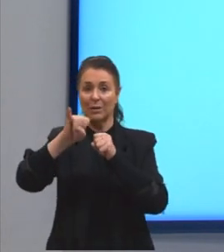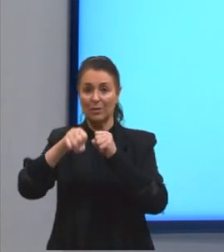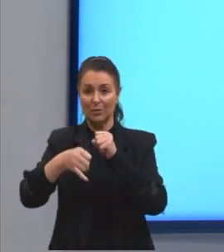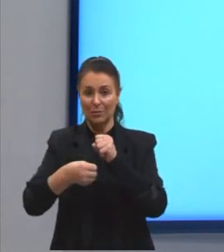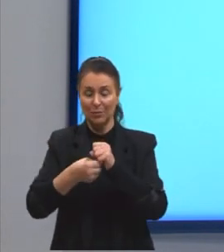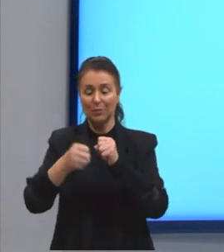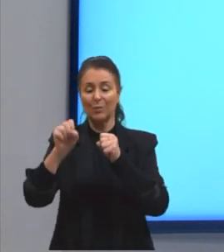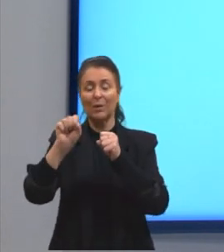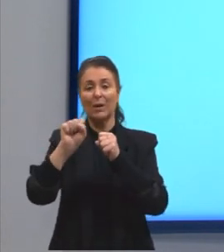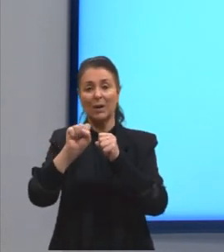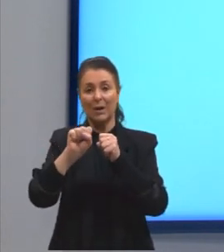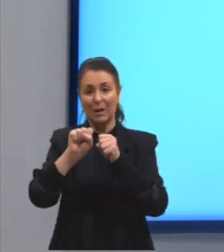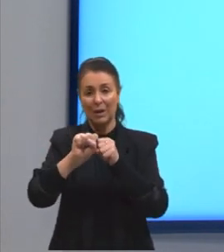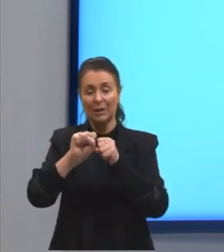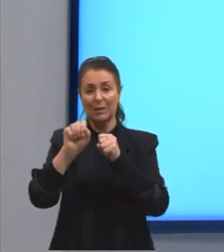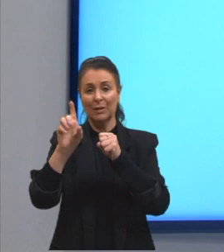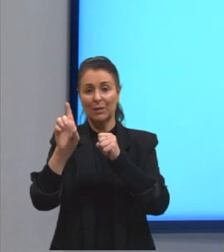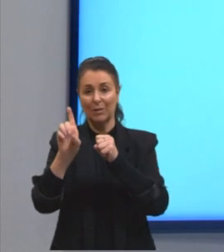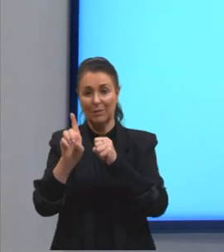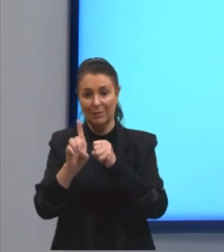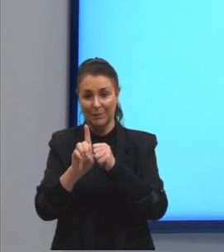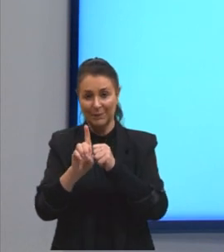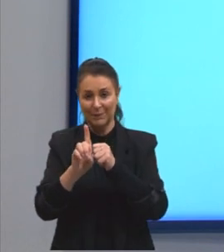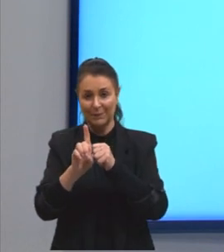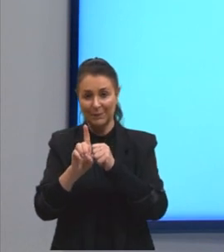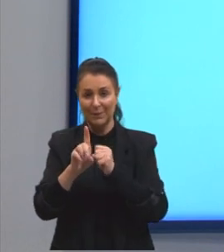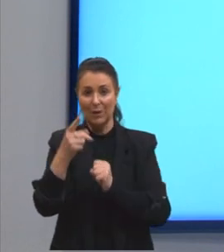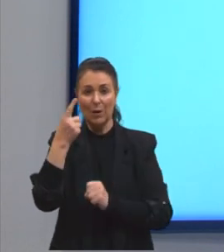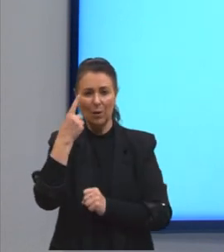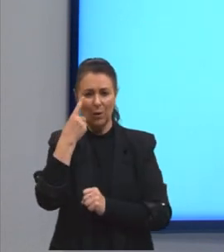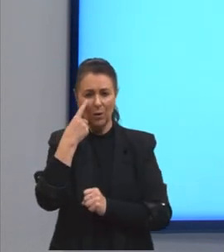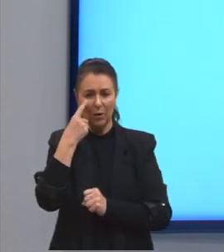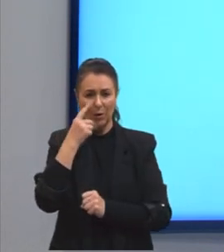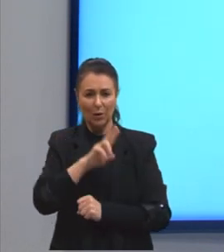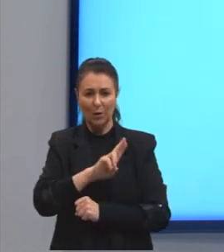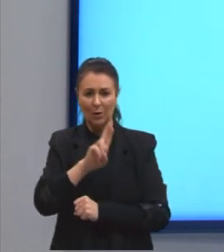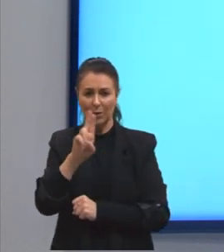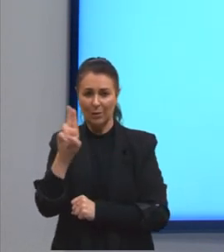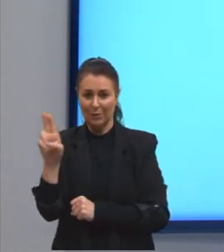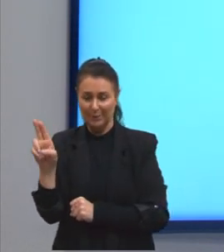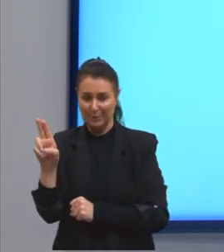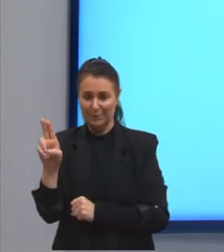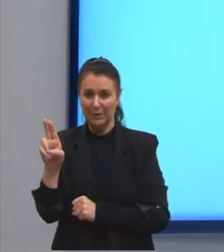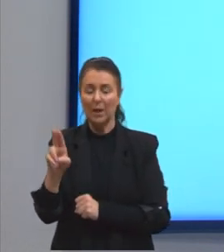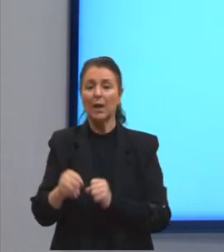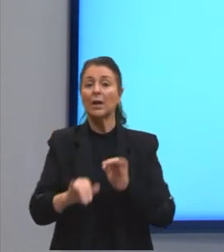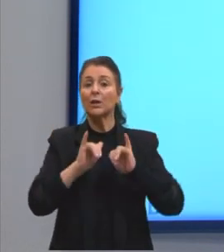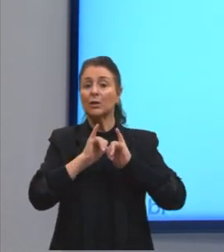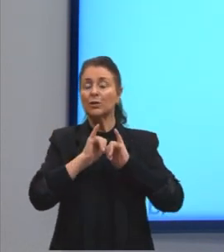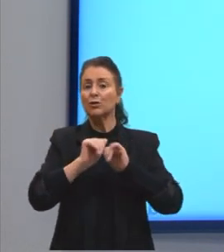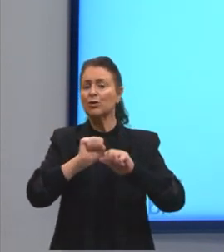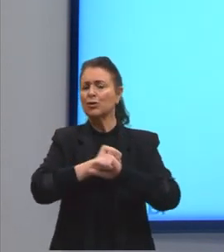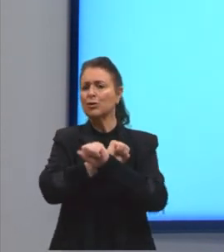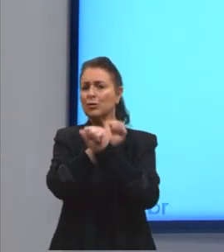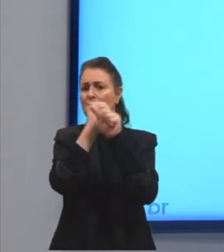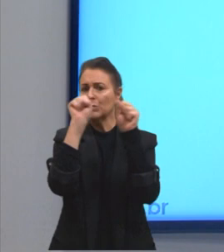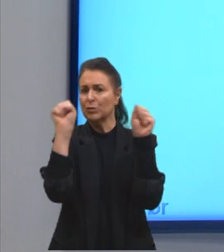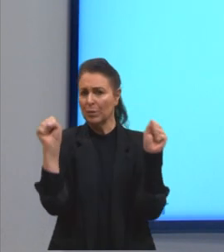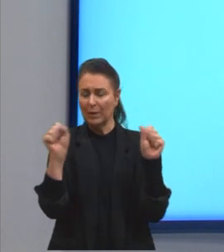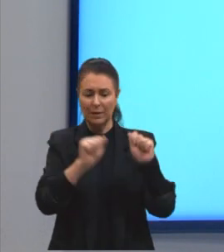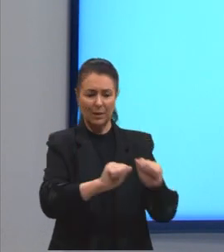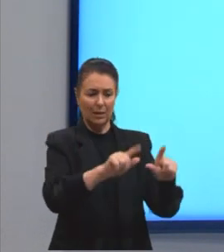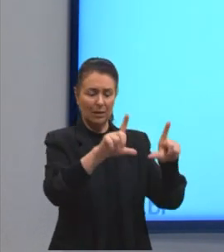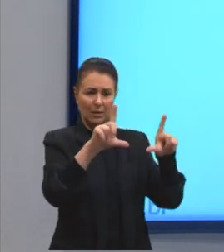adnominais. Olhem ali o exemplo. Nos programas da manhã, há três canais com apresentações